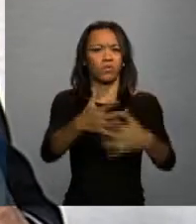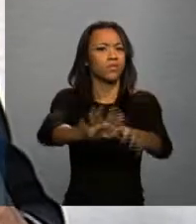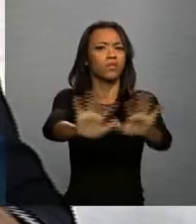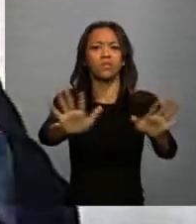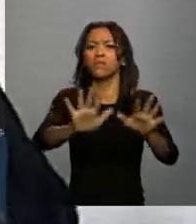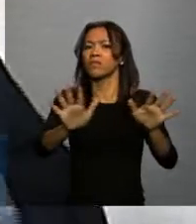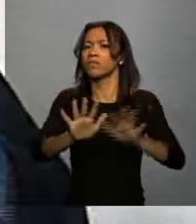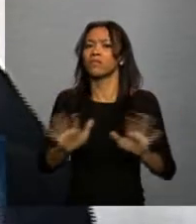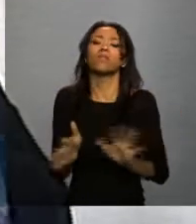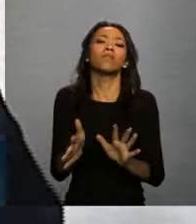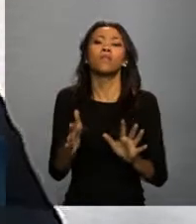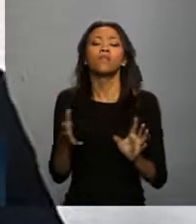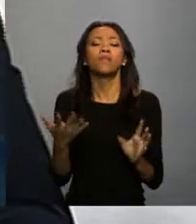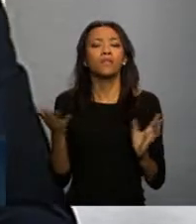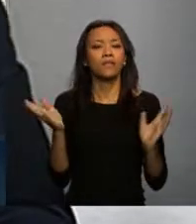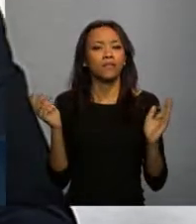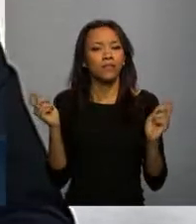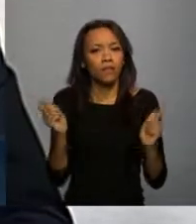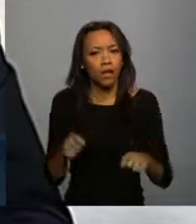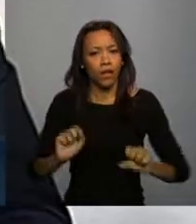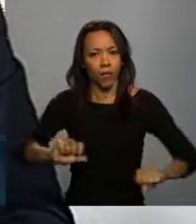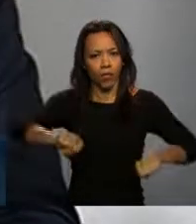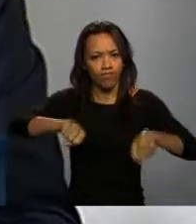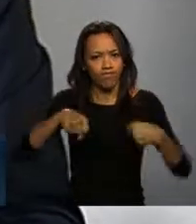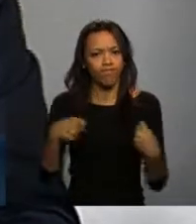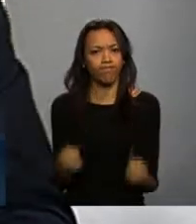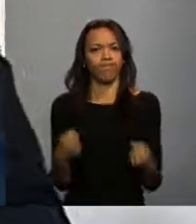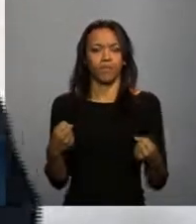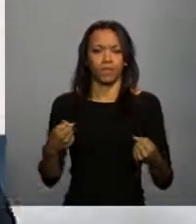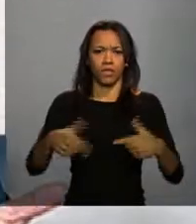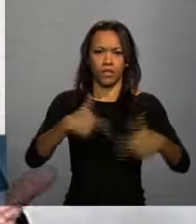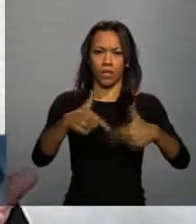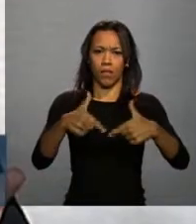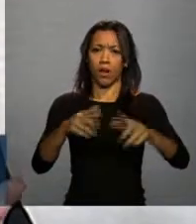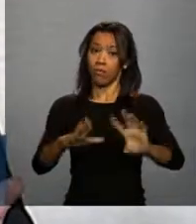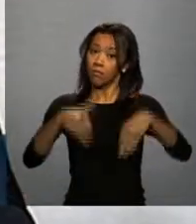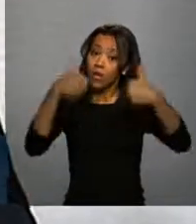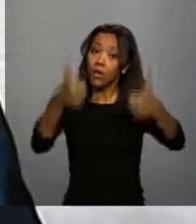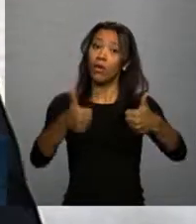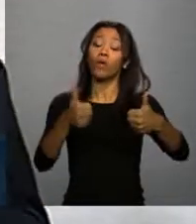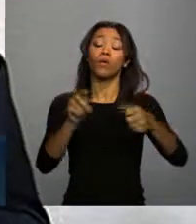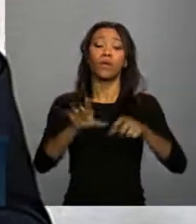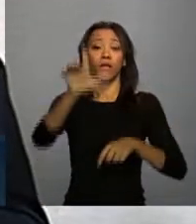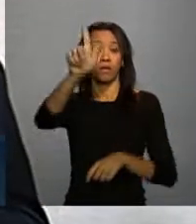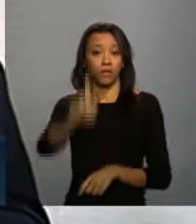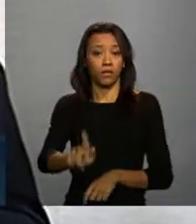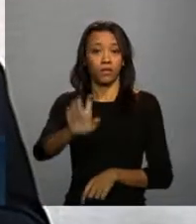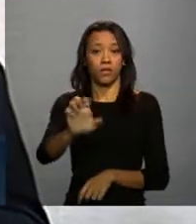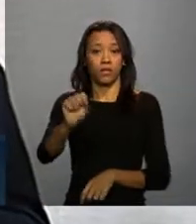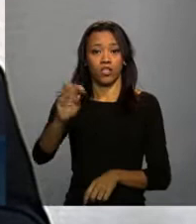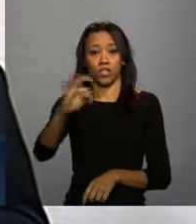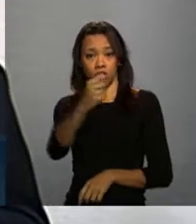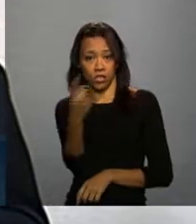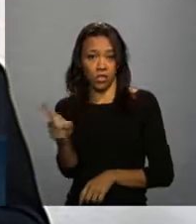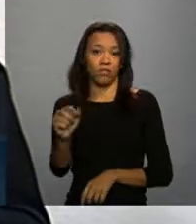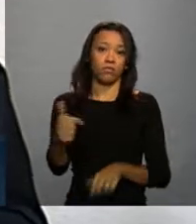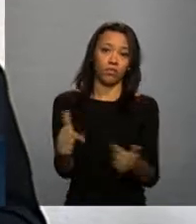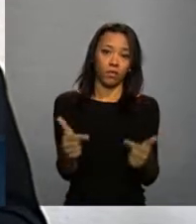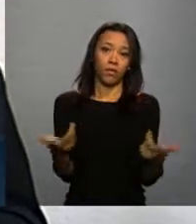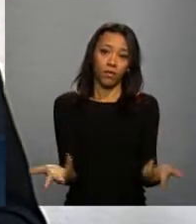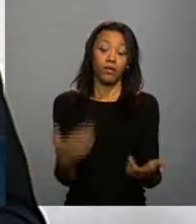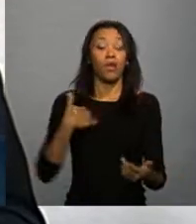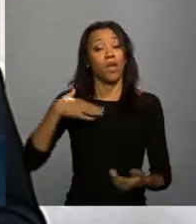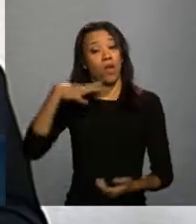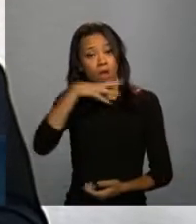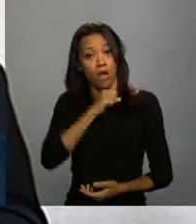alguma coisa que gera potência para as nossas equipes para poder fazer melhor a gestão dos nossos serviços e qualificar. E eu acho que a